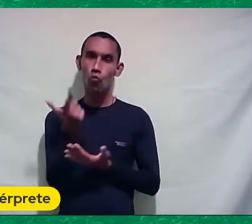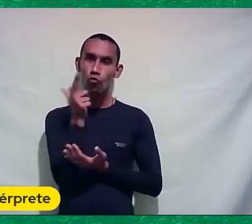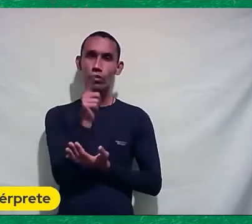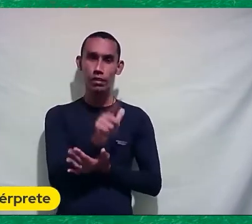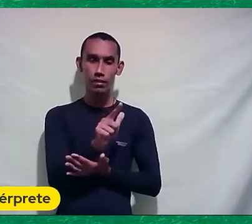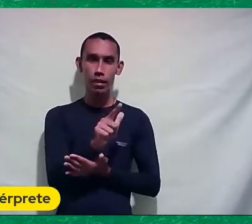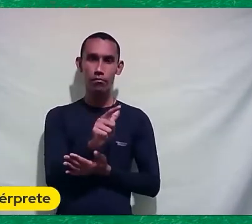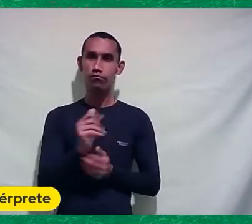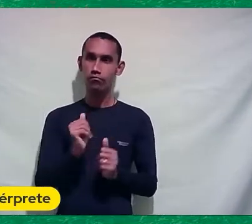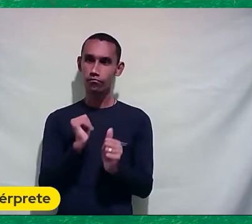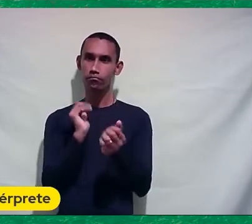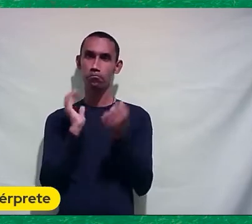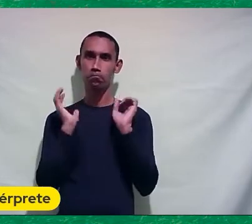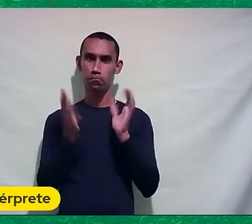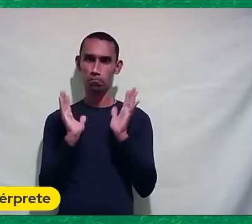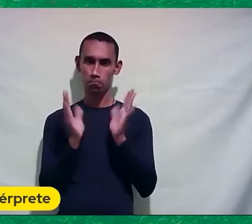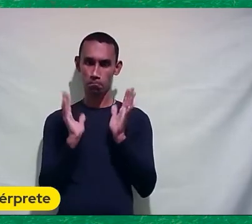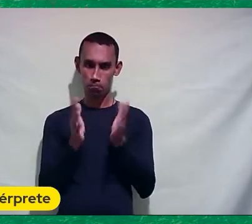passar